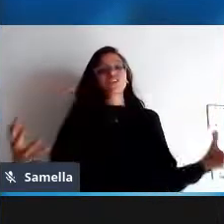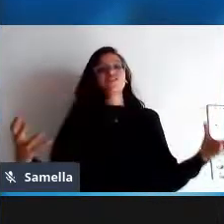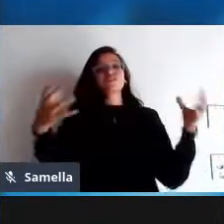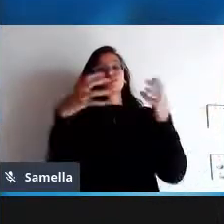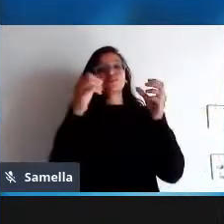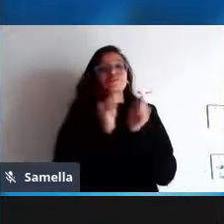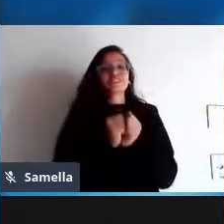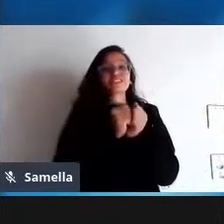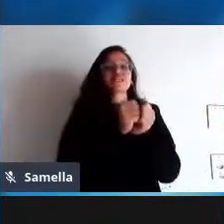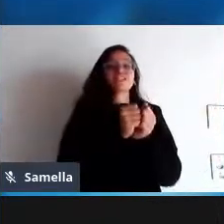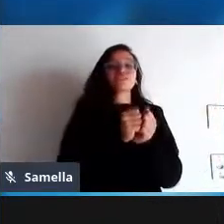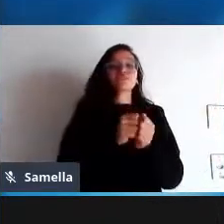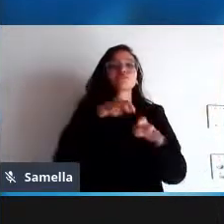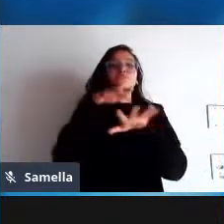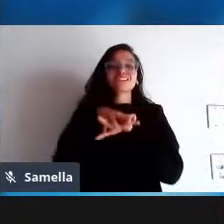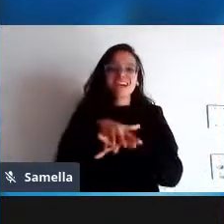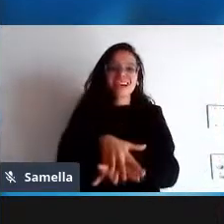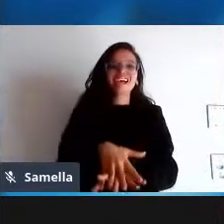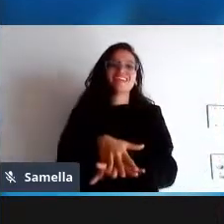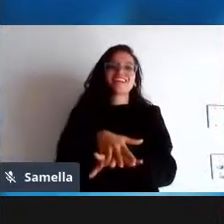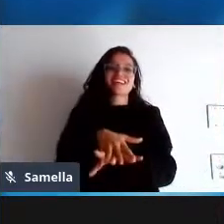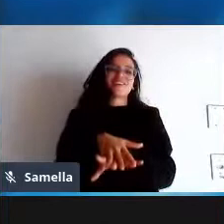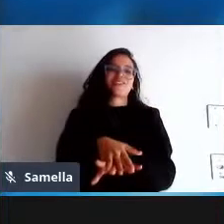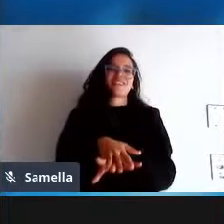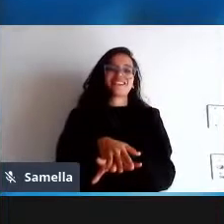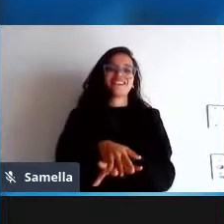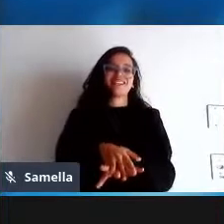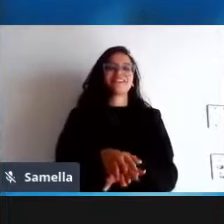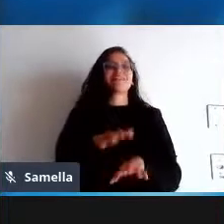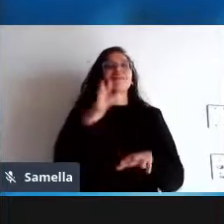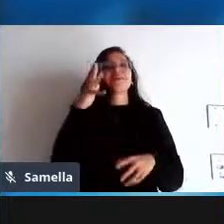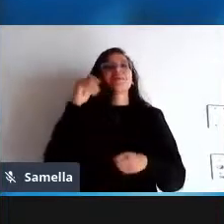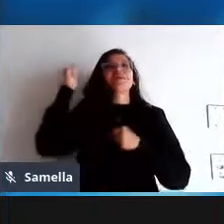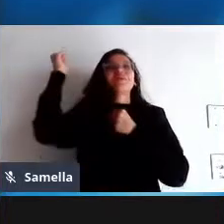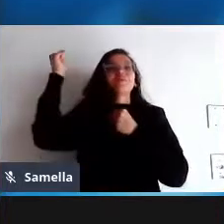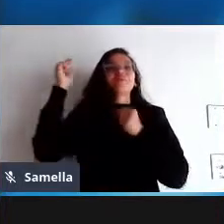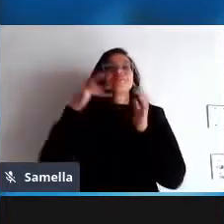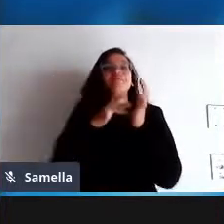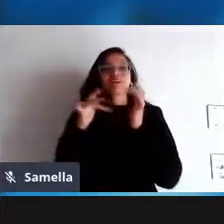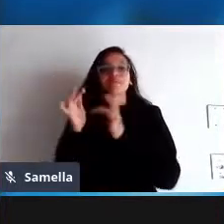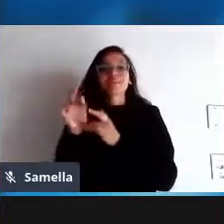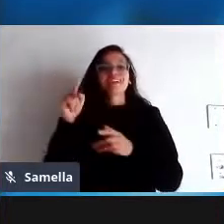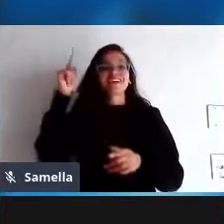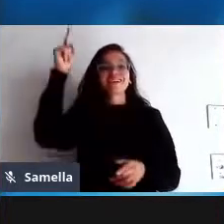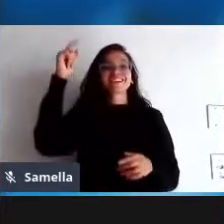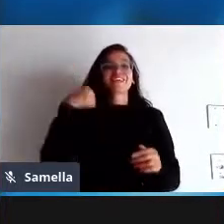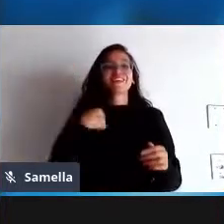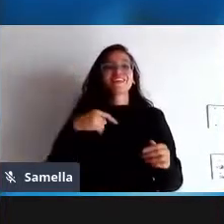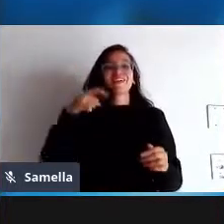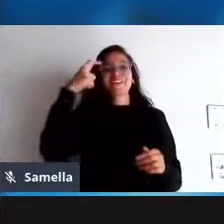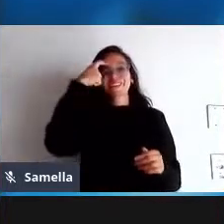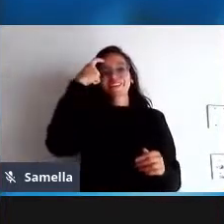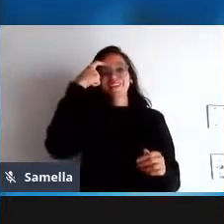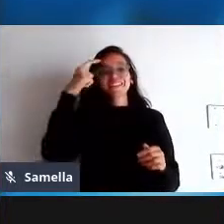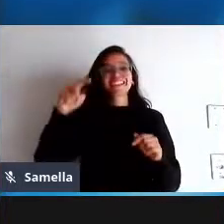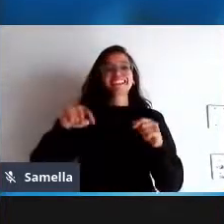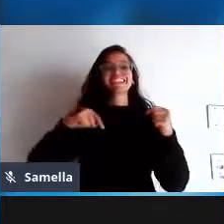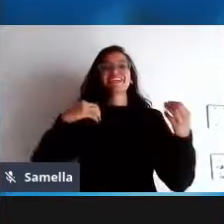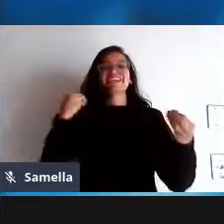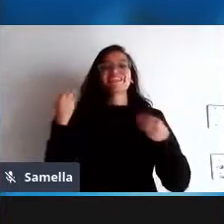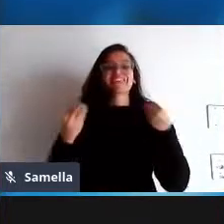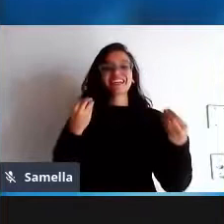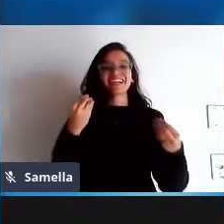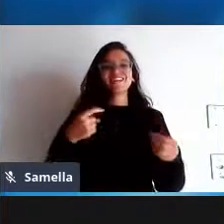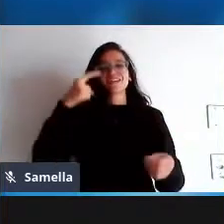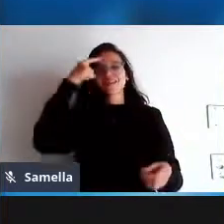eu estou fazendo aqui um tremendo de um trabalho em função desse trabalho do seu trabalho que eu acredito